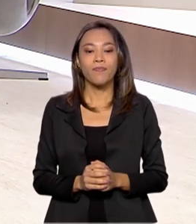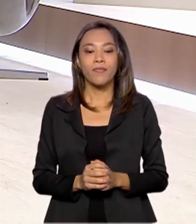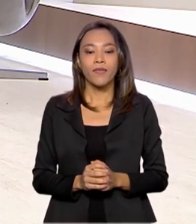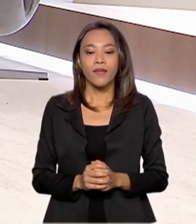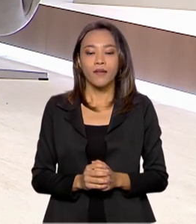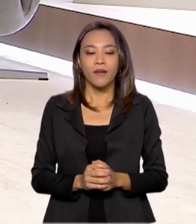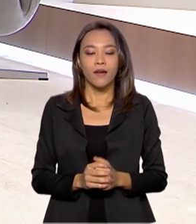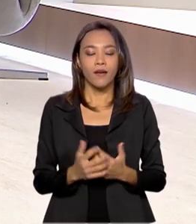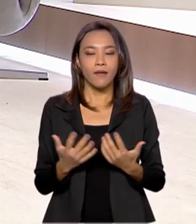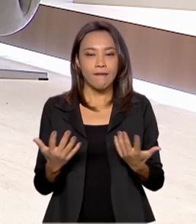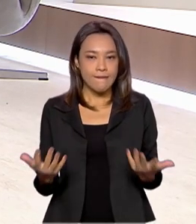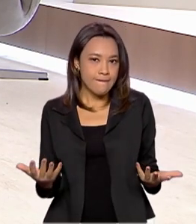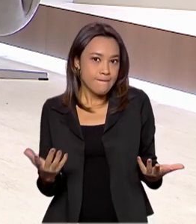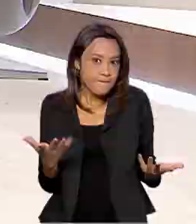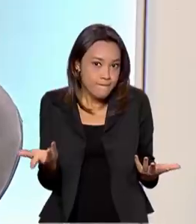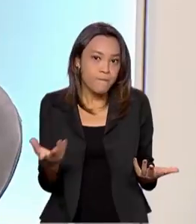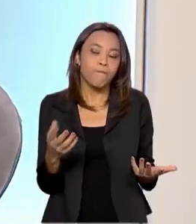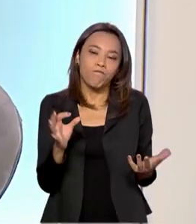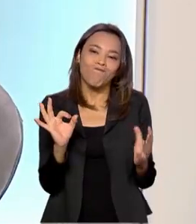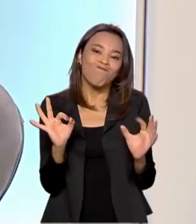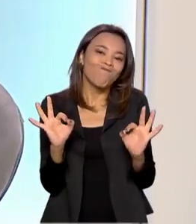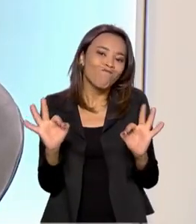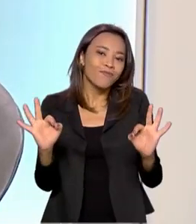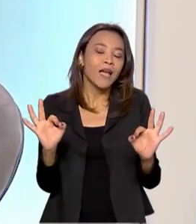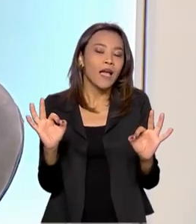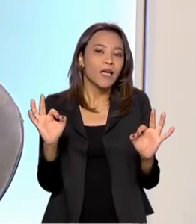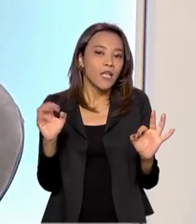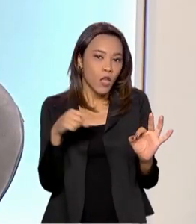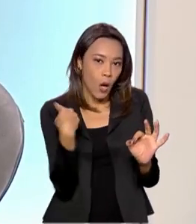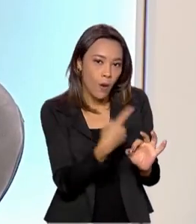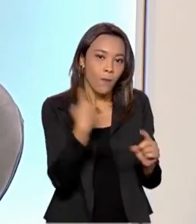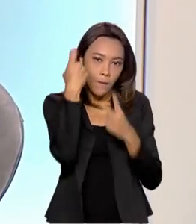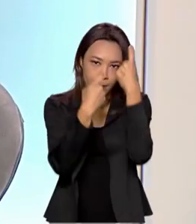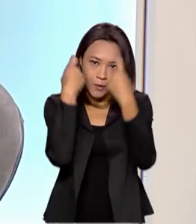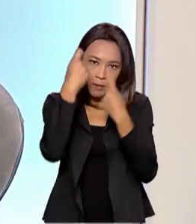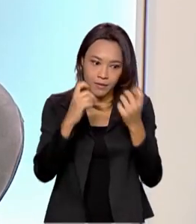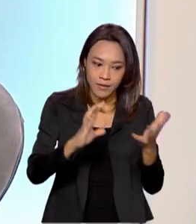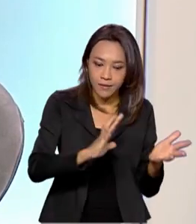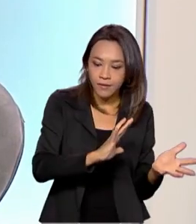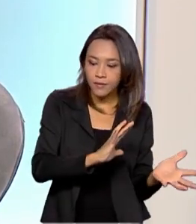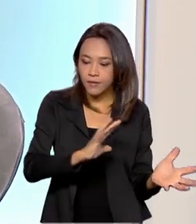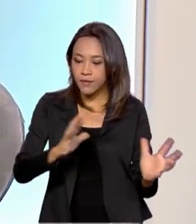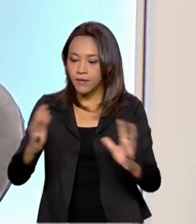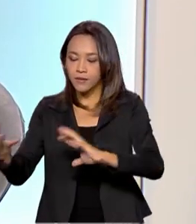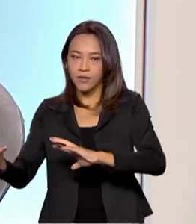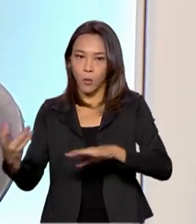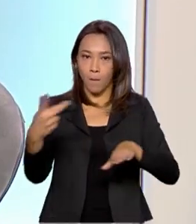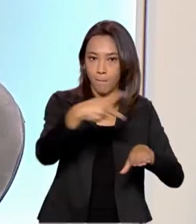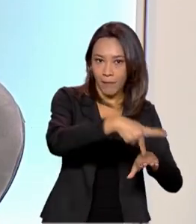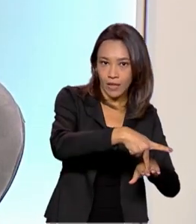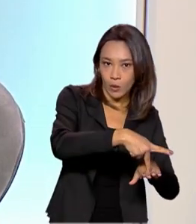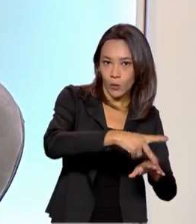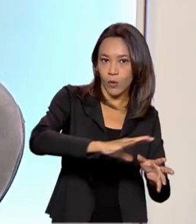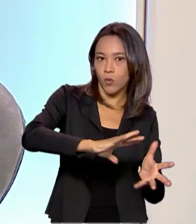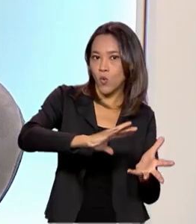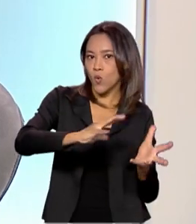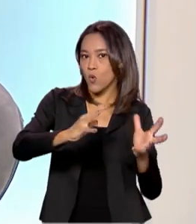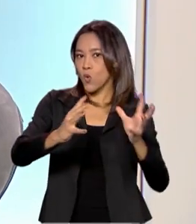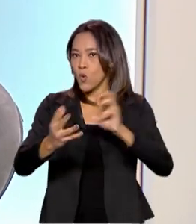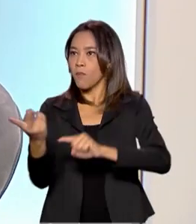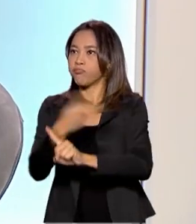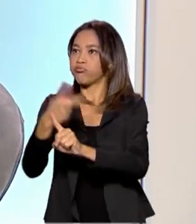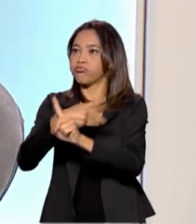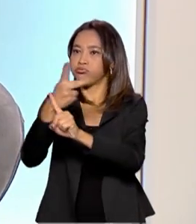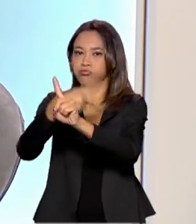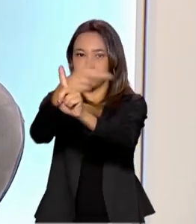perfeito. Então, realmente, preocupado com essa transição energética, né, que passa pelo